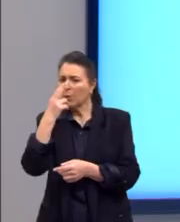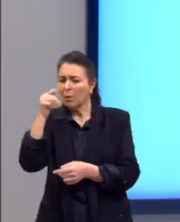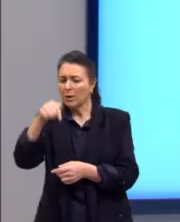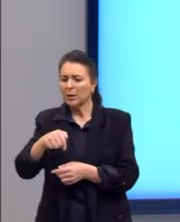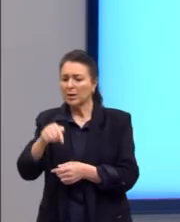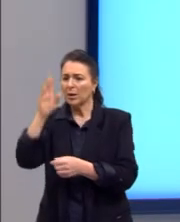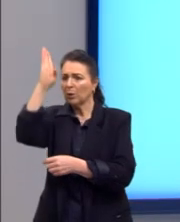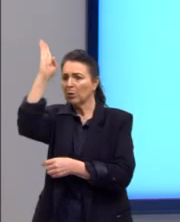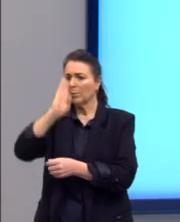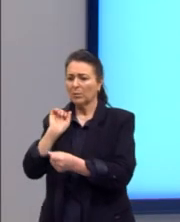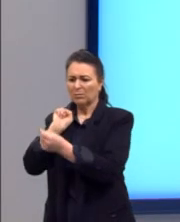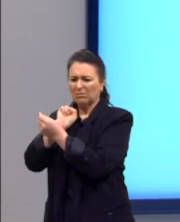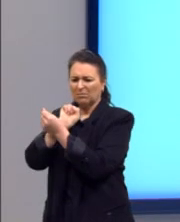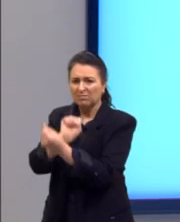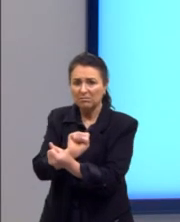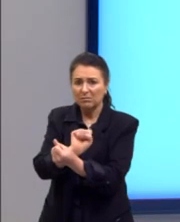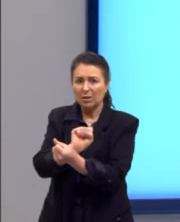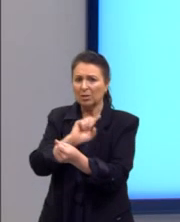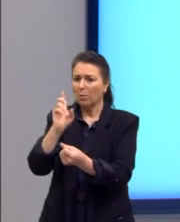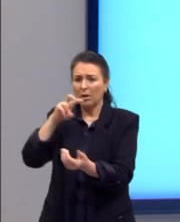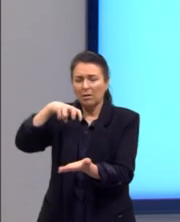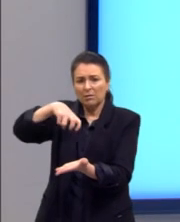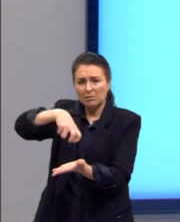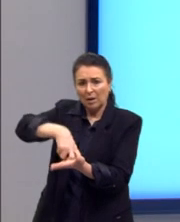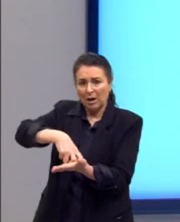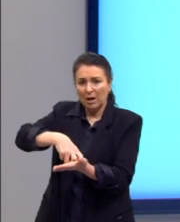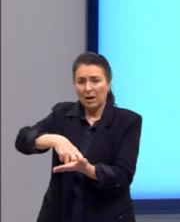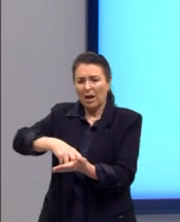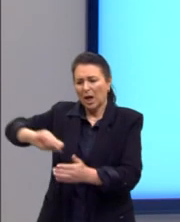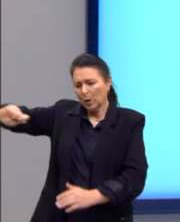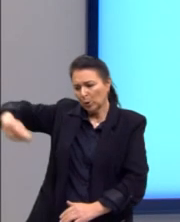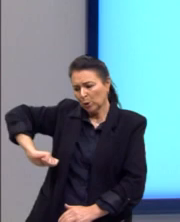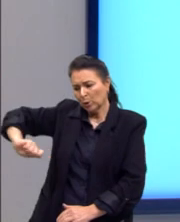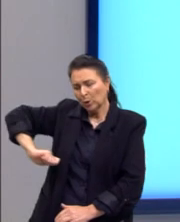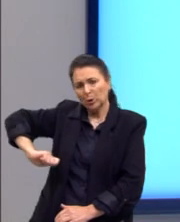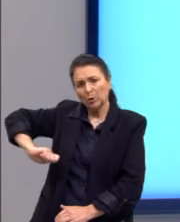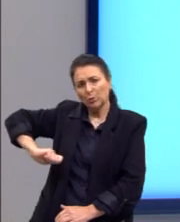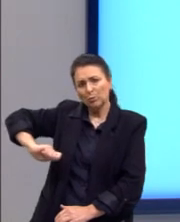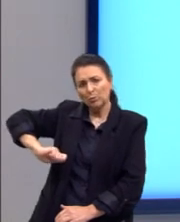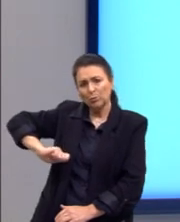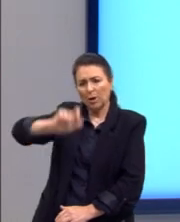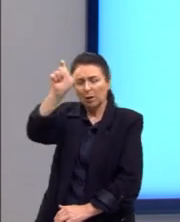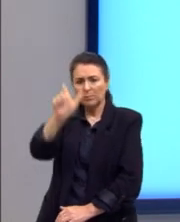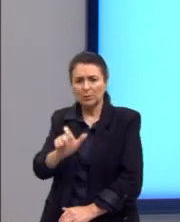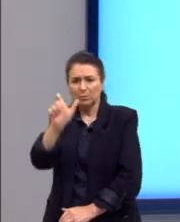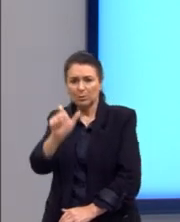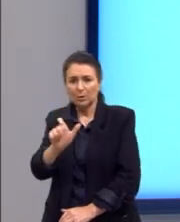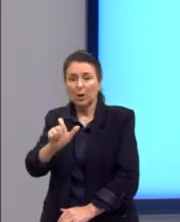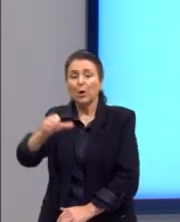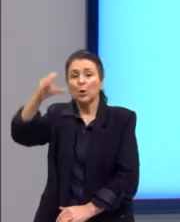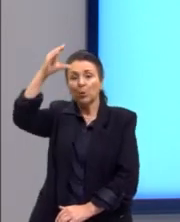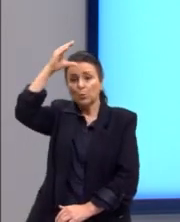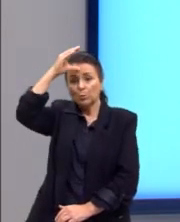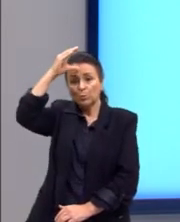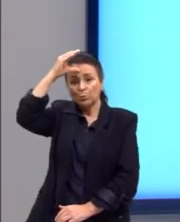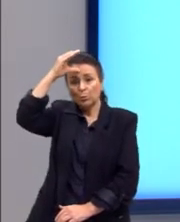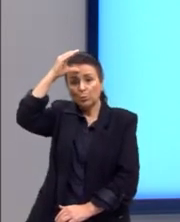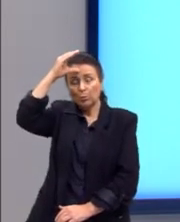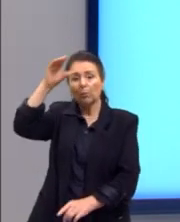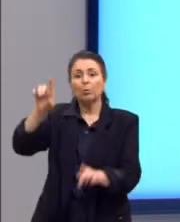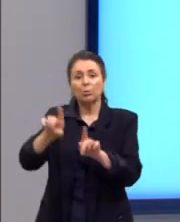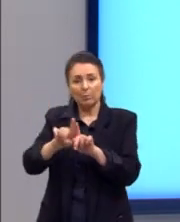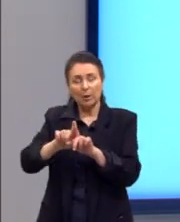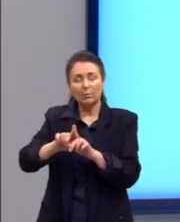O que eles faziam não era castigar. O que eles faziam era torturar as pessoas. E no Congo, se tinha uma